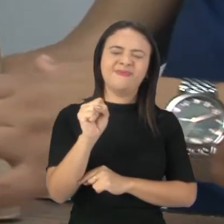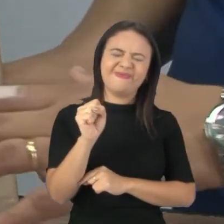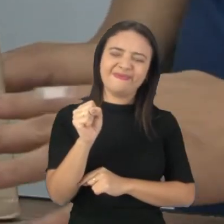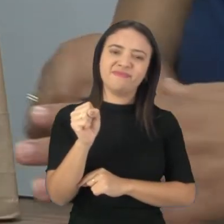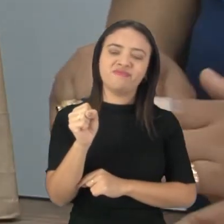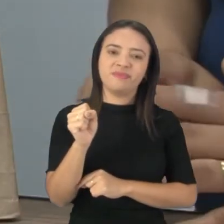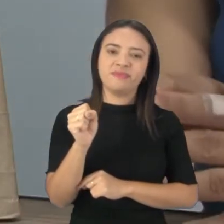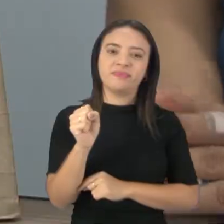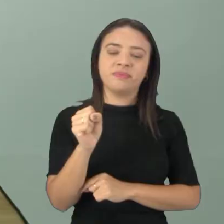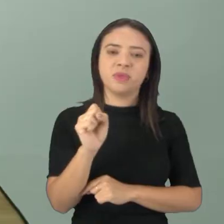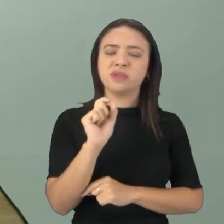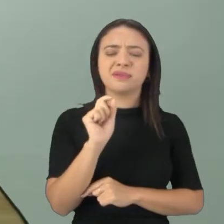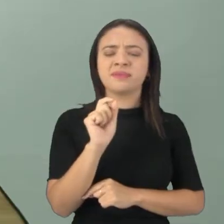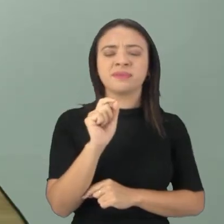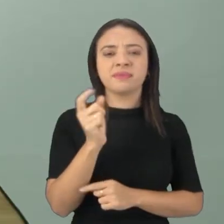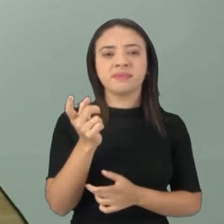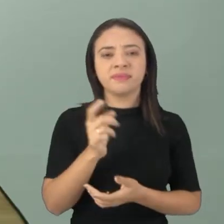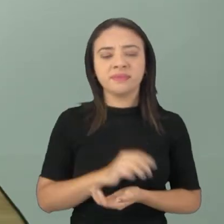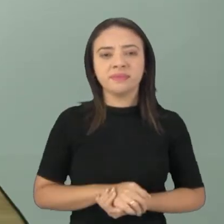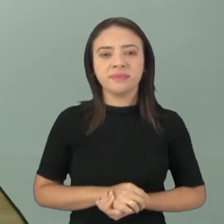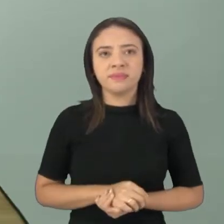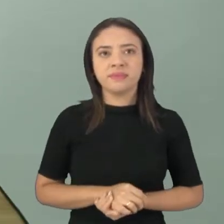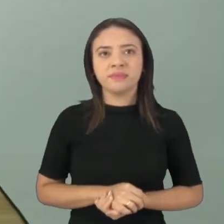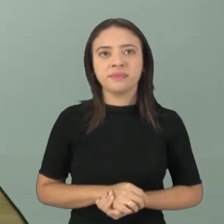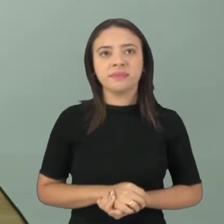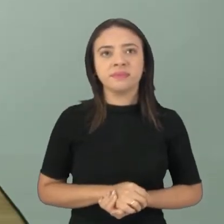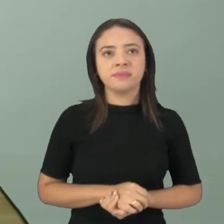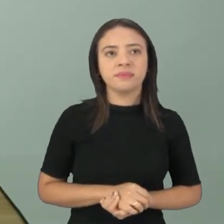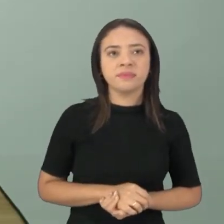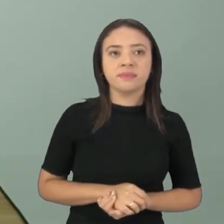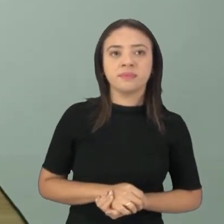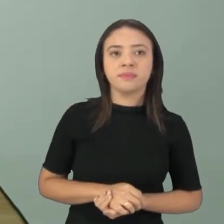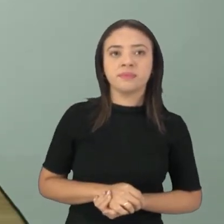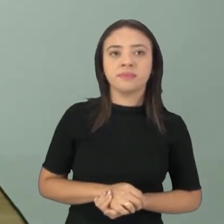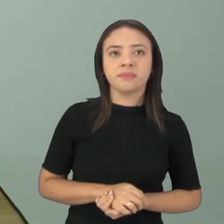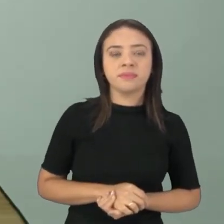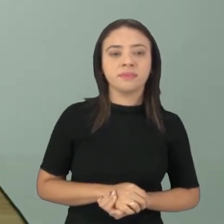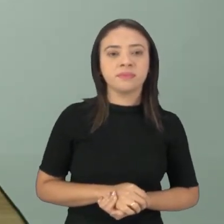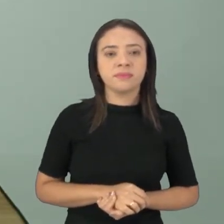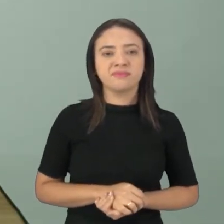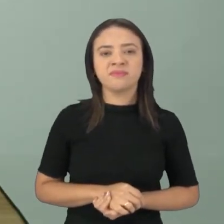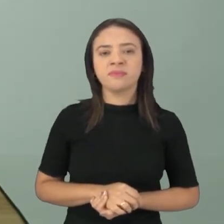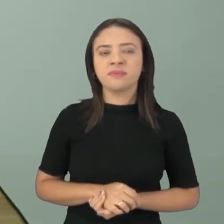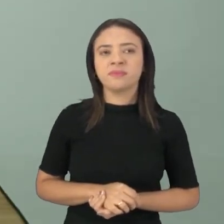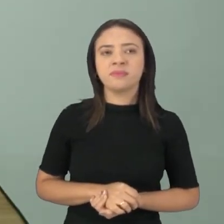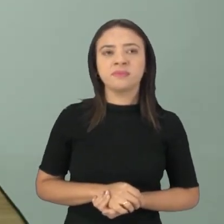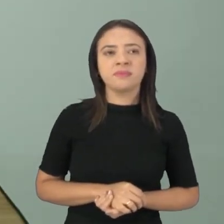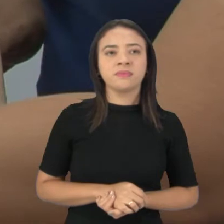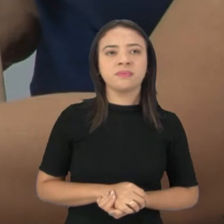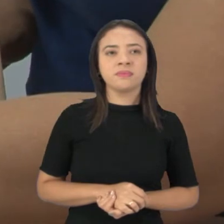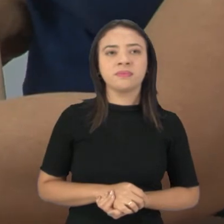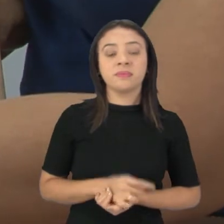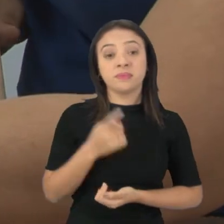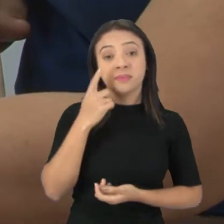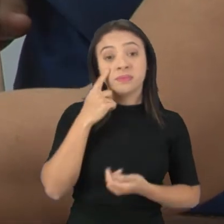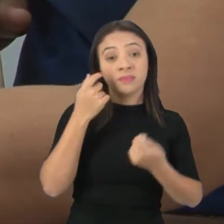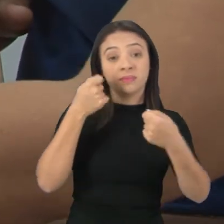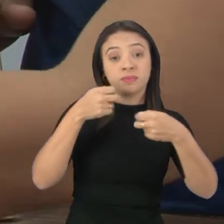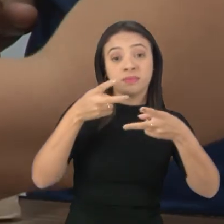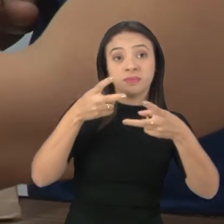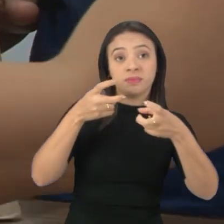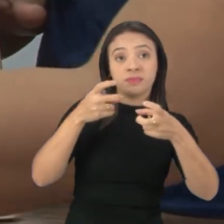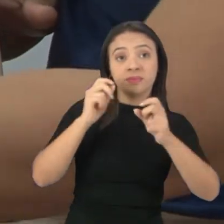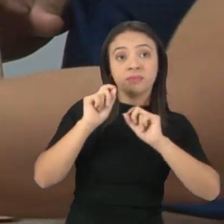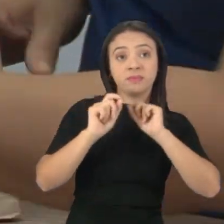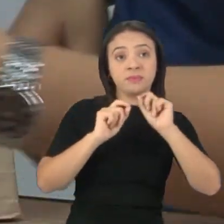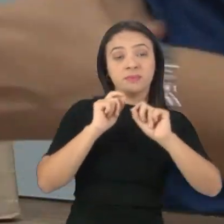raízes. Quais são essas raízes, professora? Essas raízes são, aqui, dá pra ver mais ou